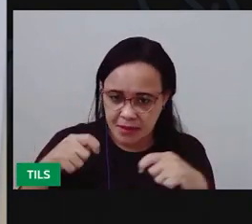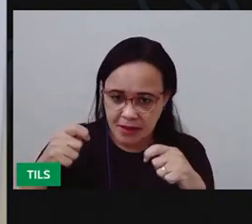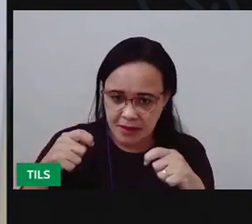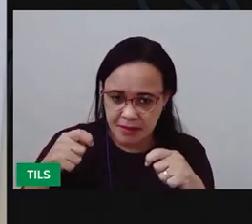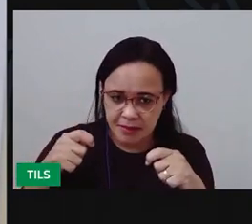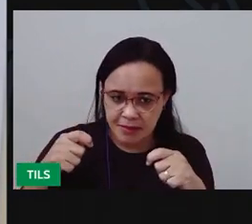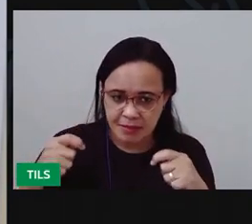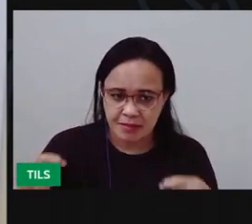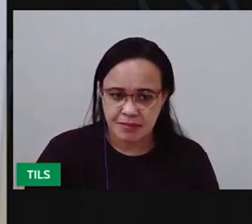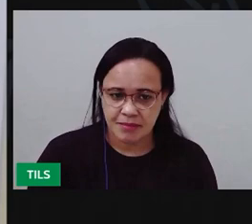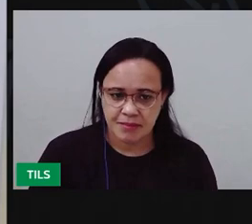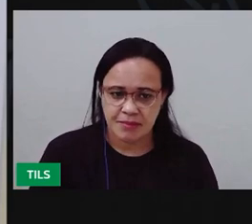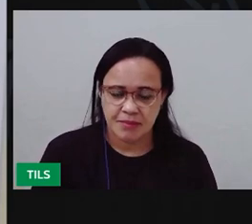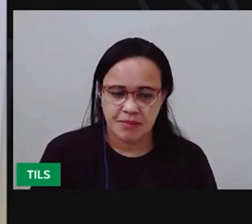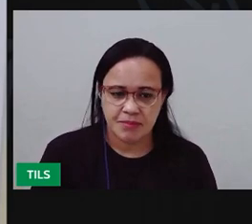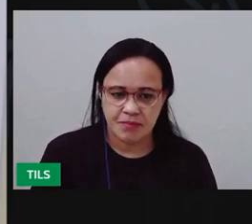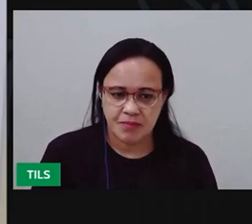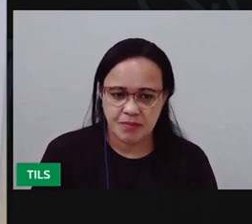Olha.